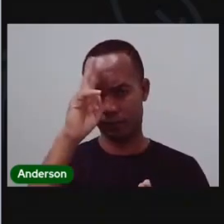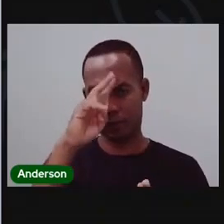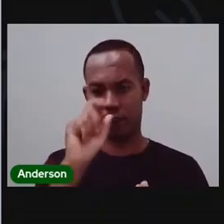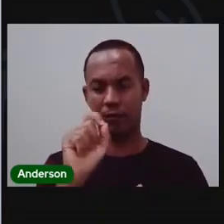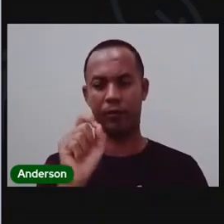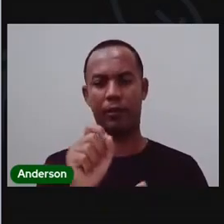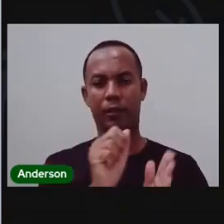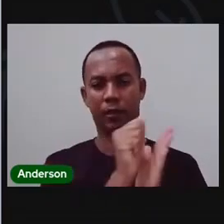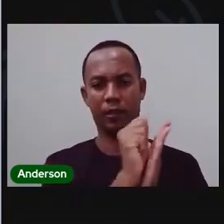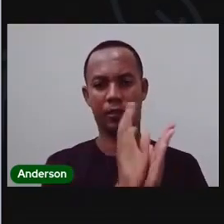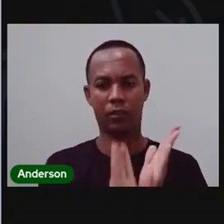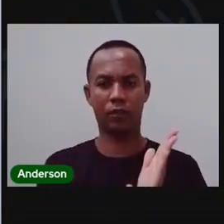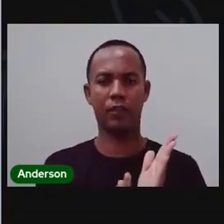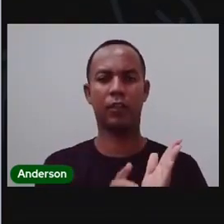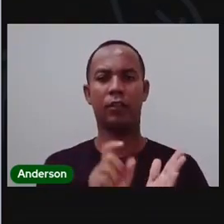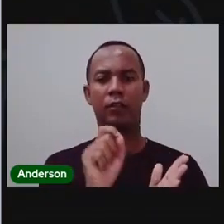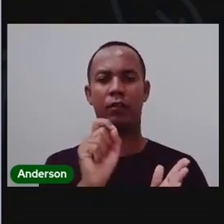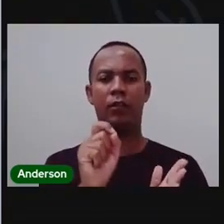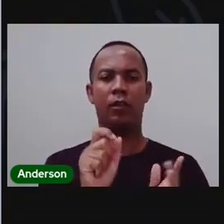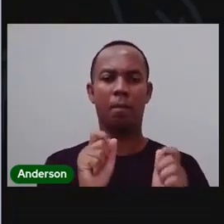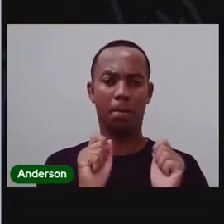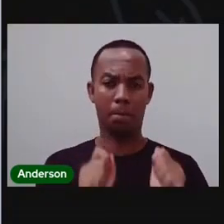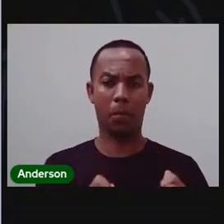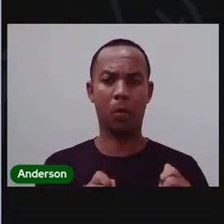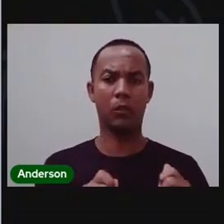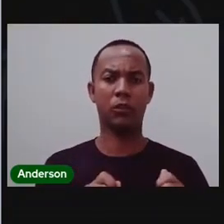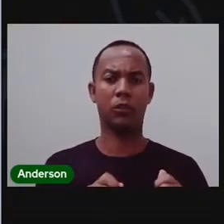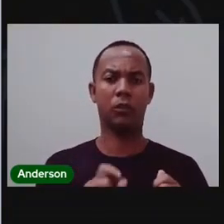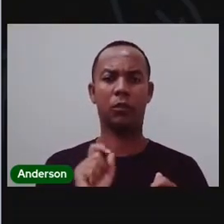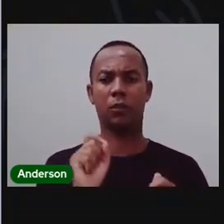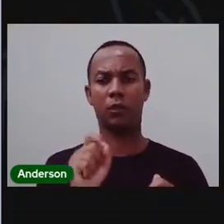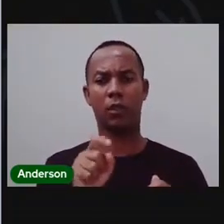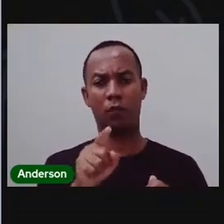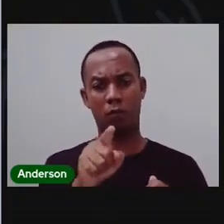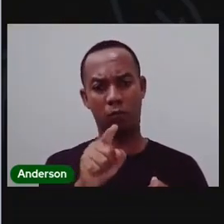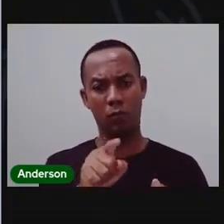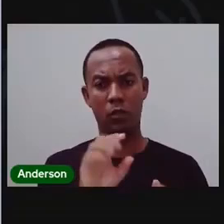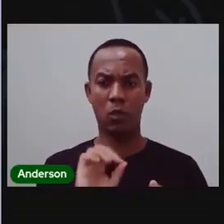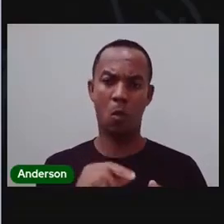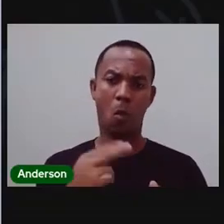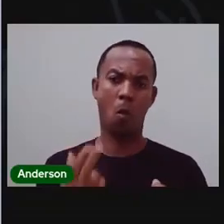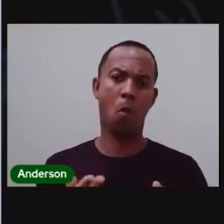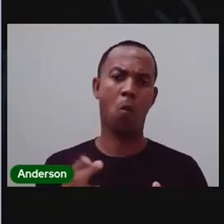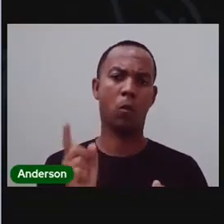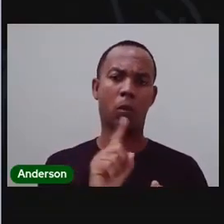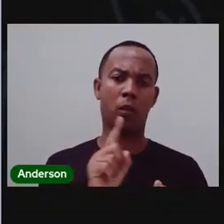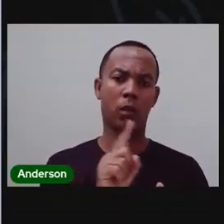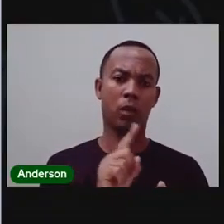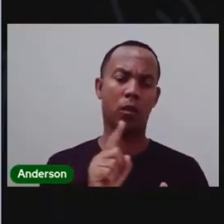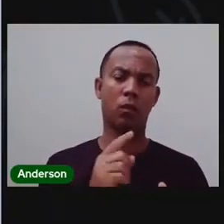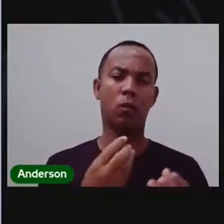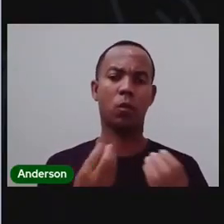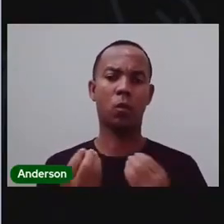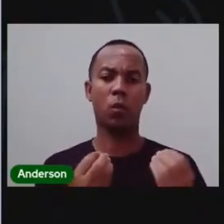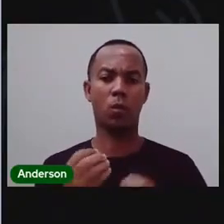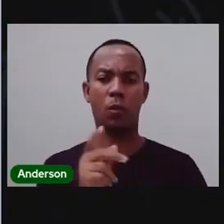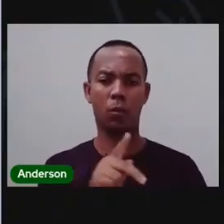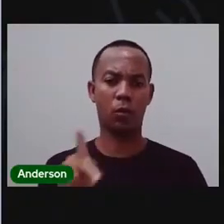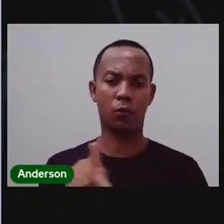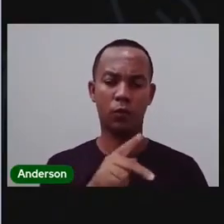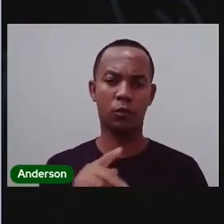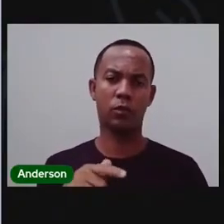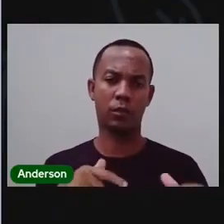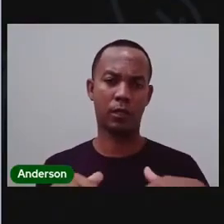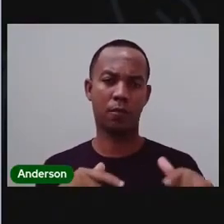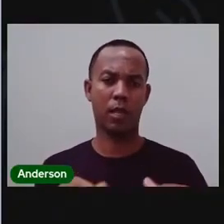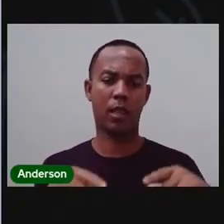atividade Ela pode ser realizada por vocês Ou não Depende muito Do que o professor Está trabalhando com vocês Em sala